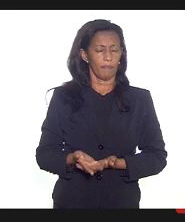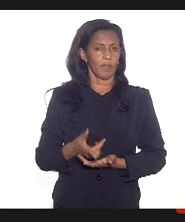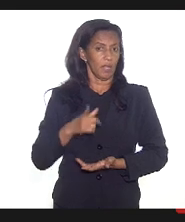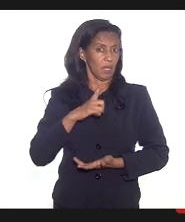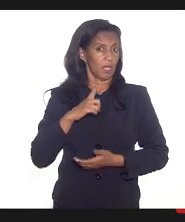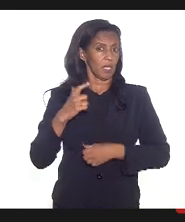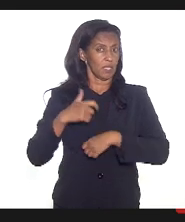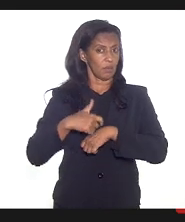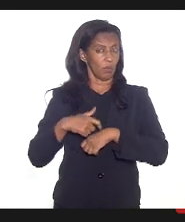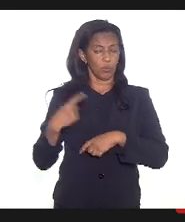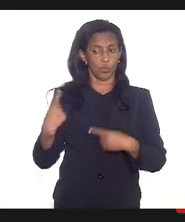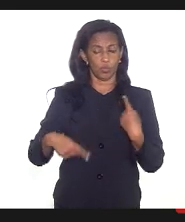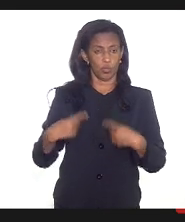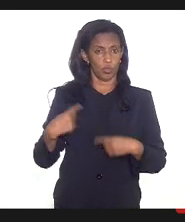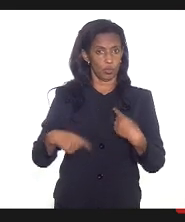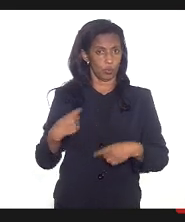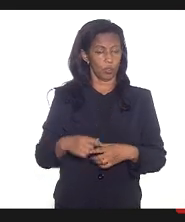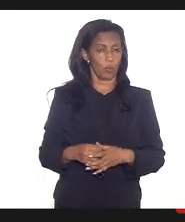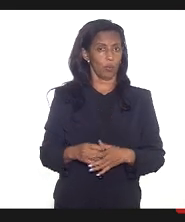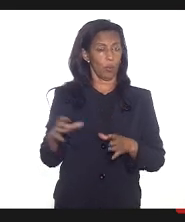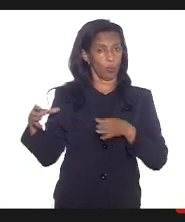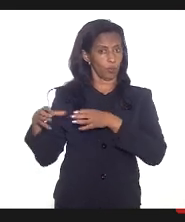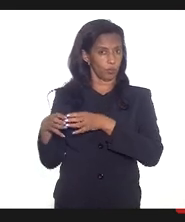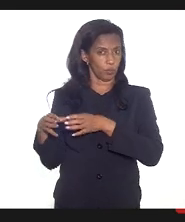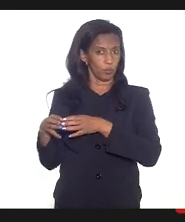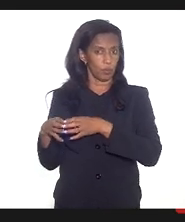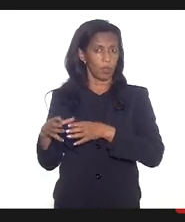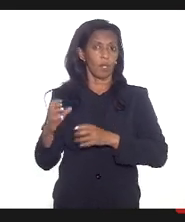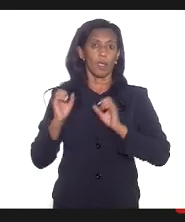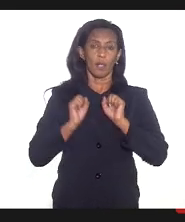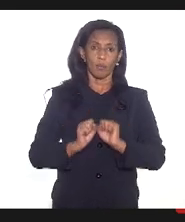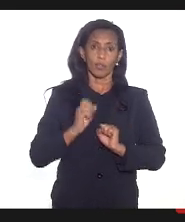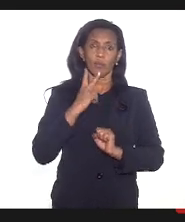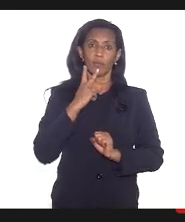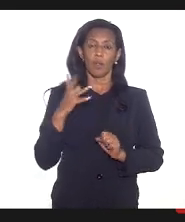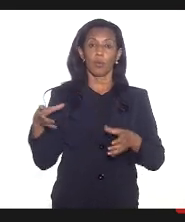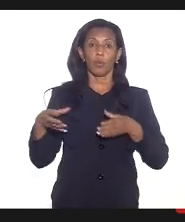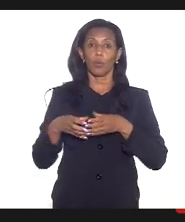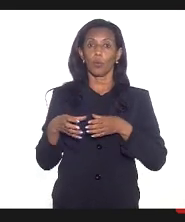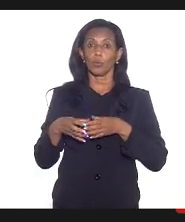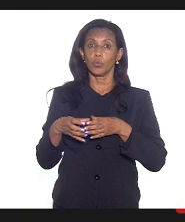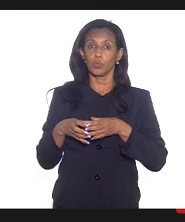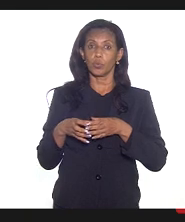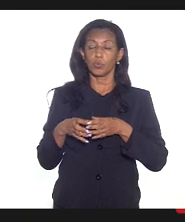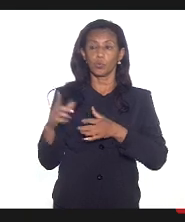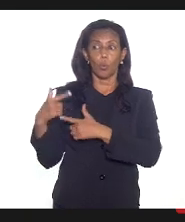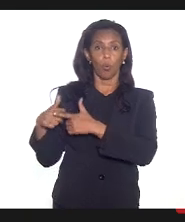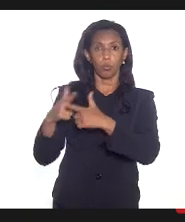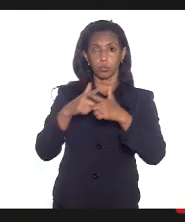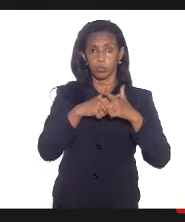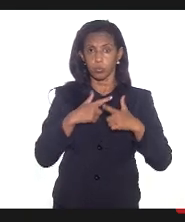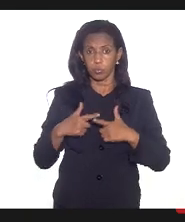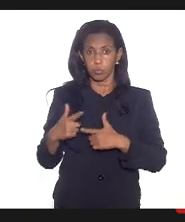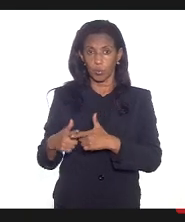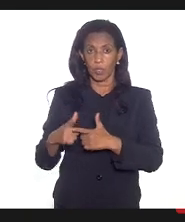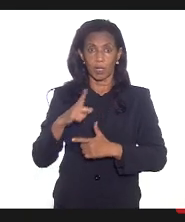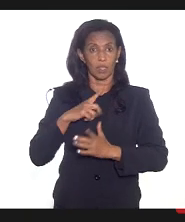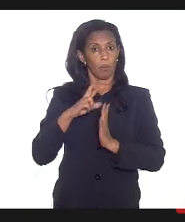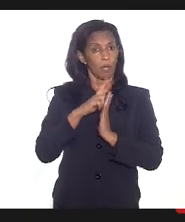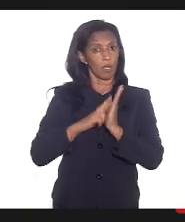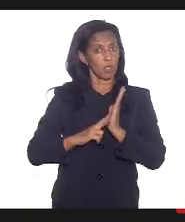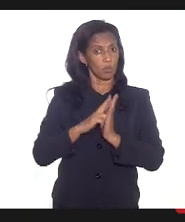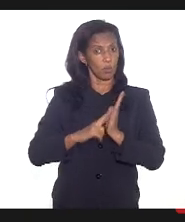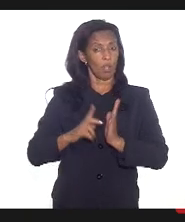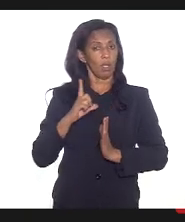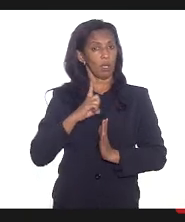momento de discussão com os comitês científicos é a gente poder prever o conjunto das situações e ter uma resolução